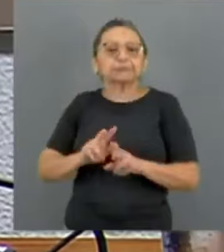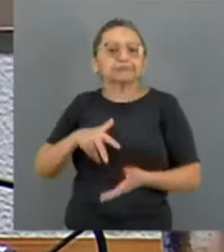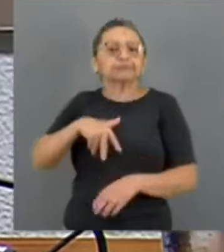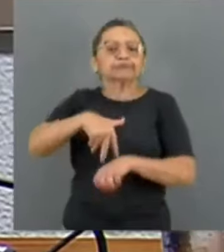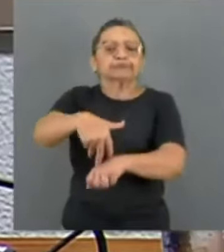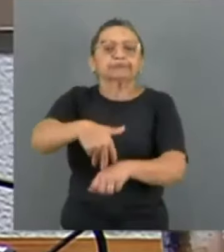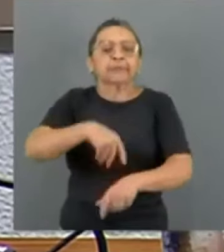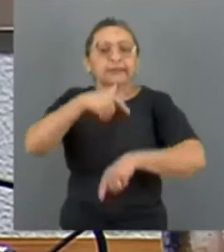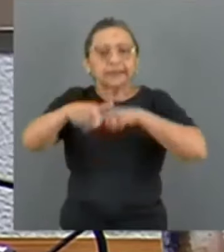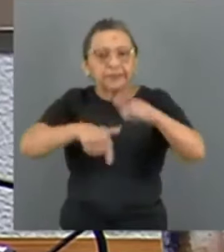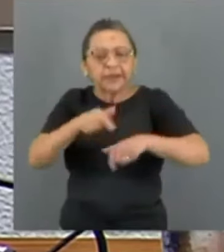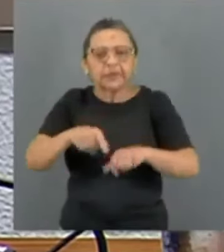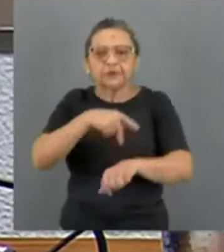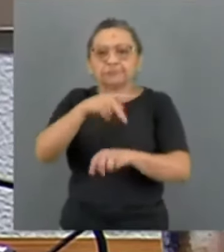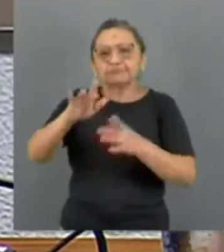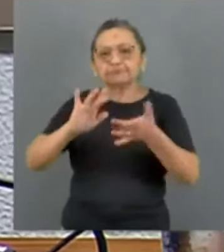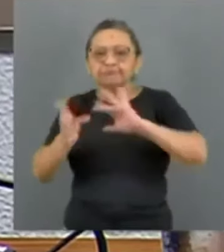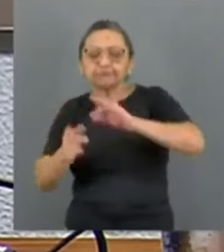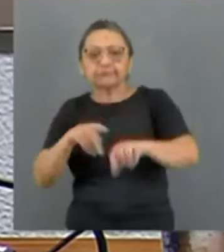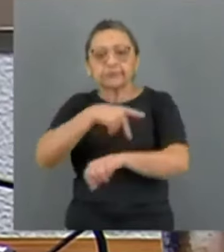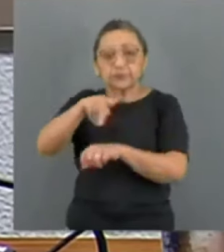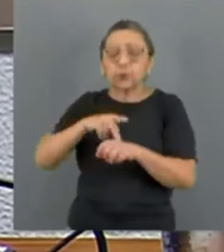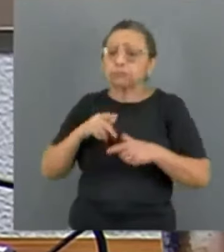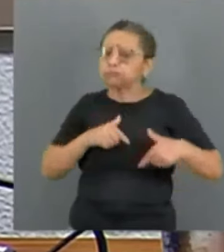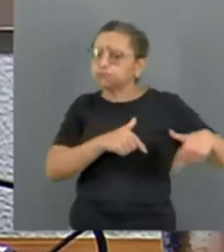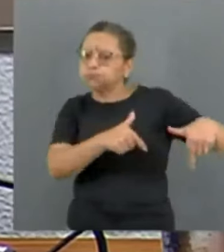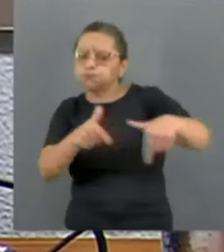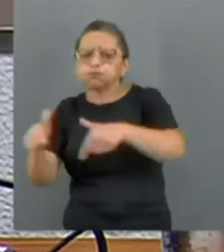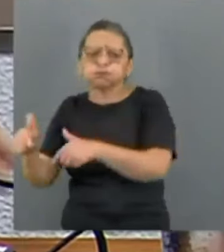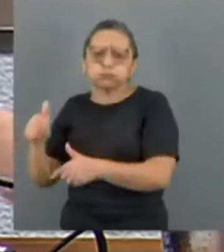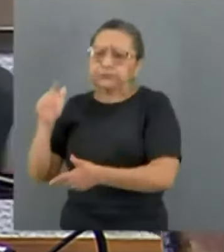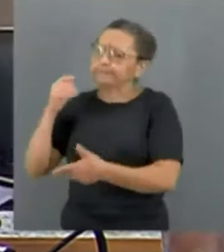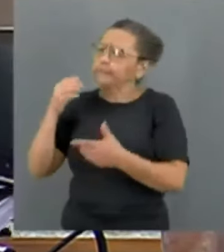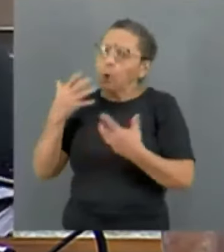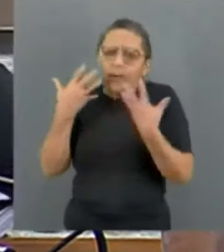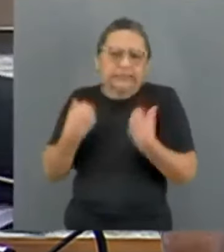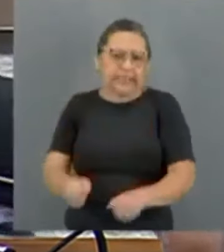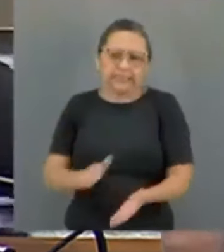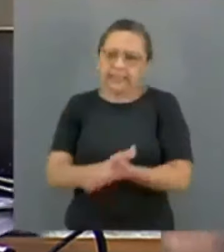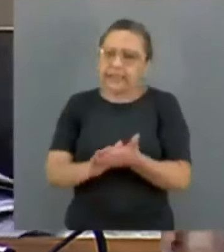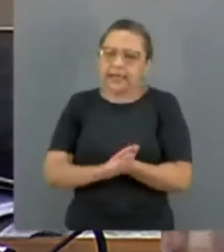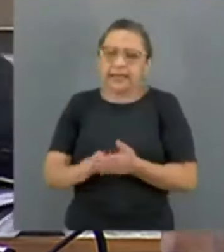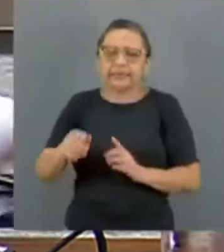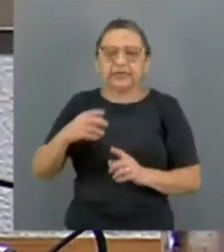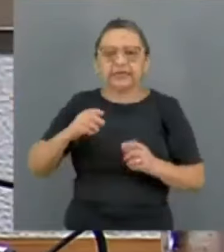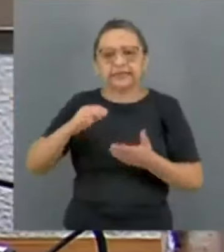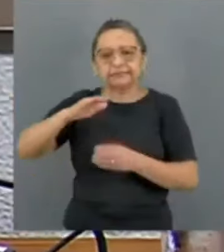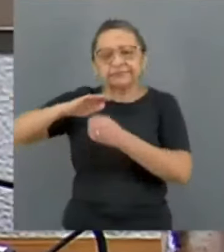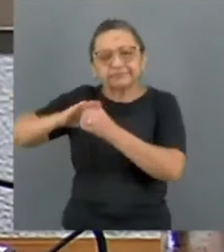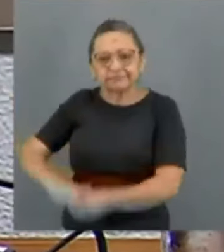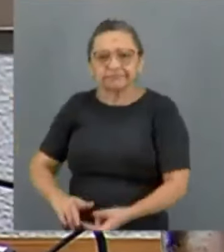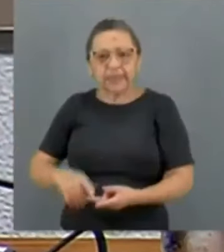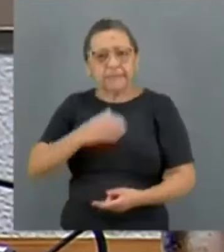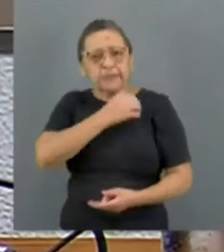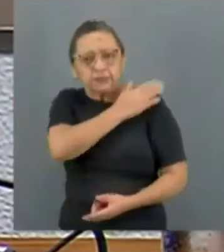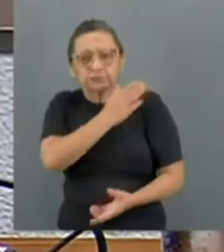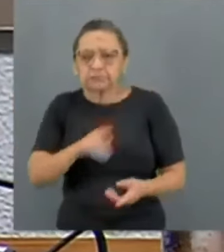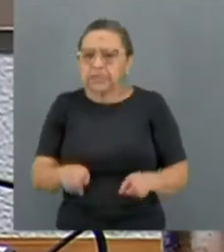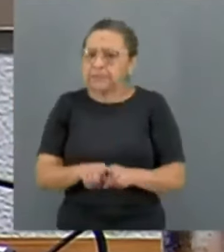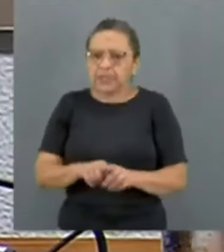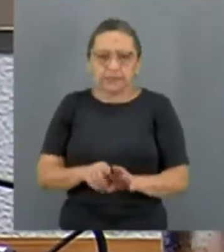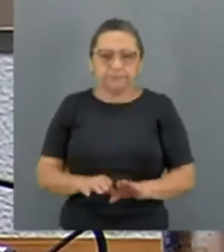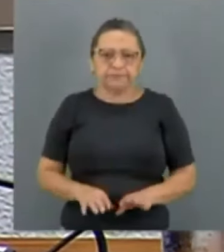internacional constante e firme no combate a todas as formas de discriminação, xenofobia e antissemitismo.